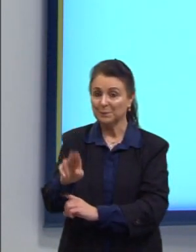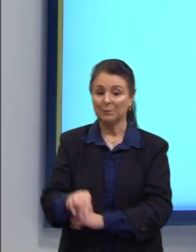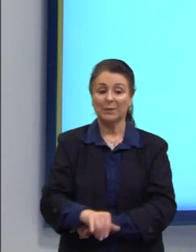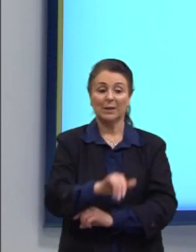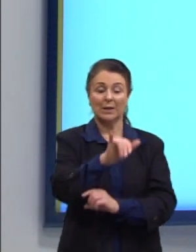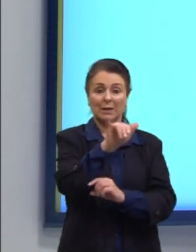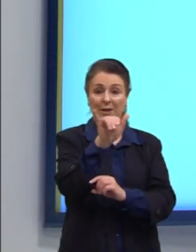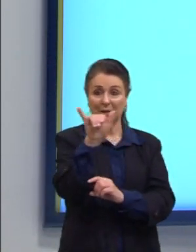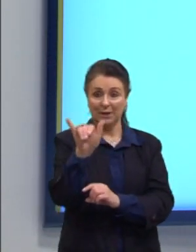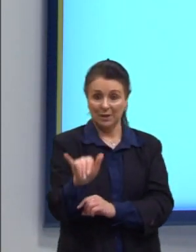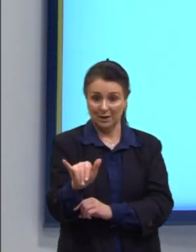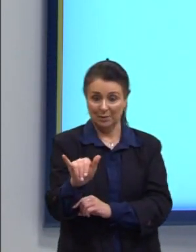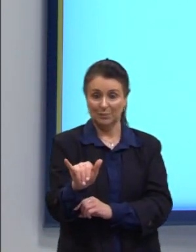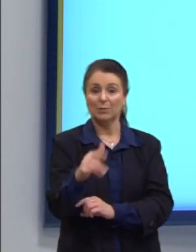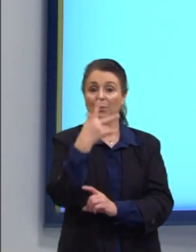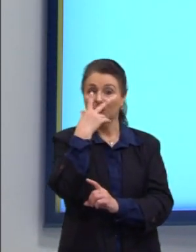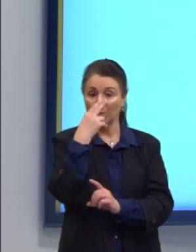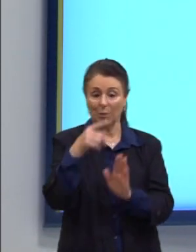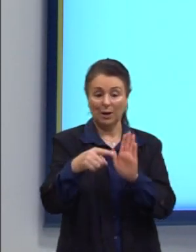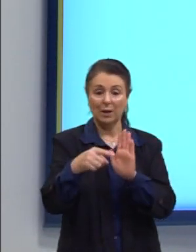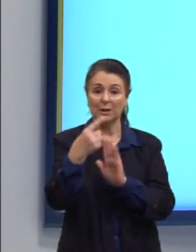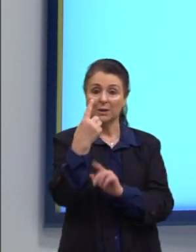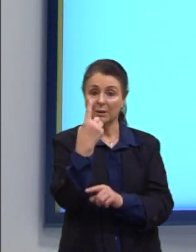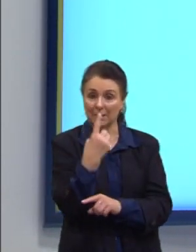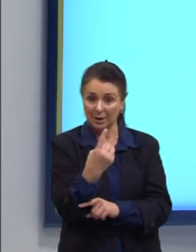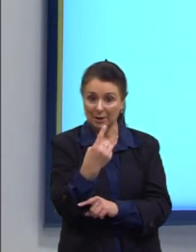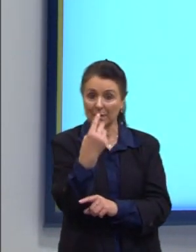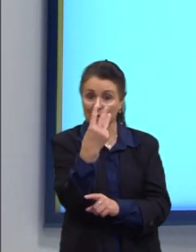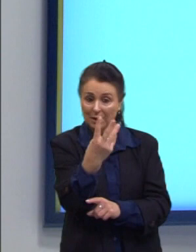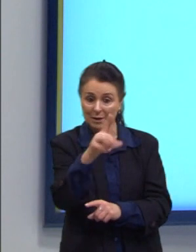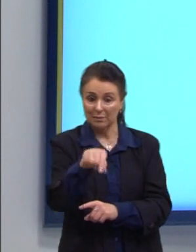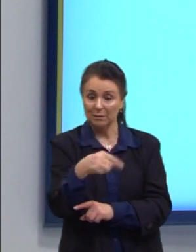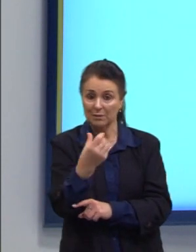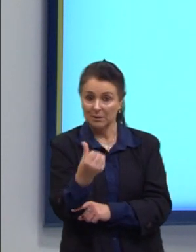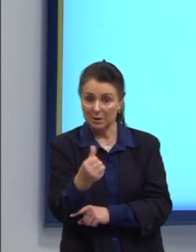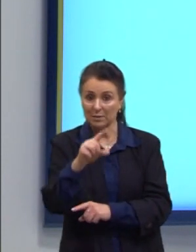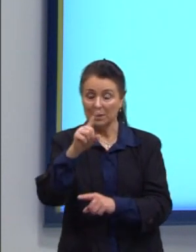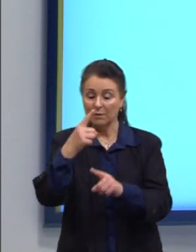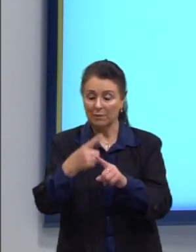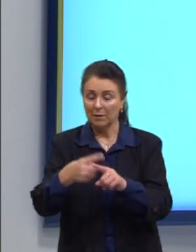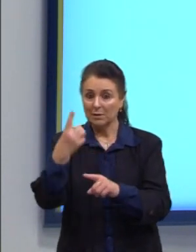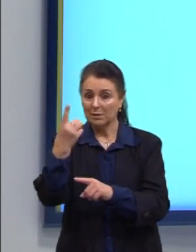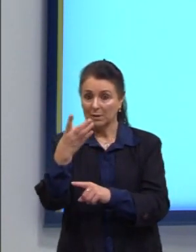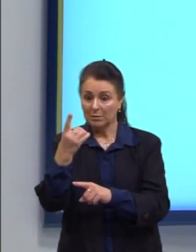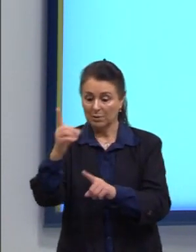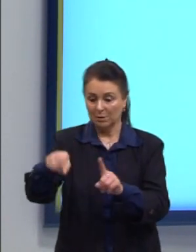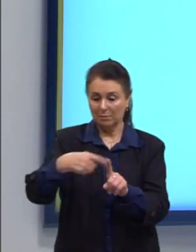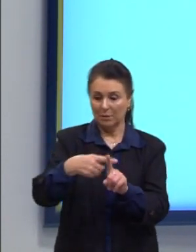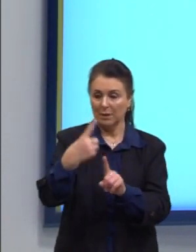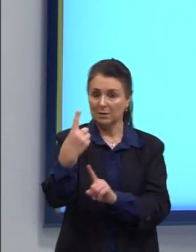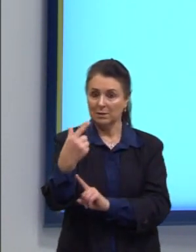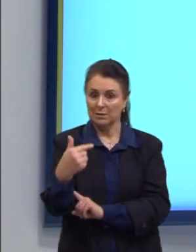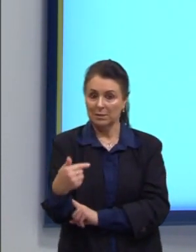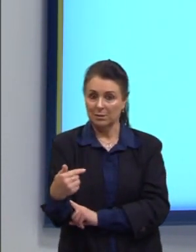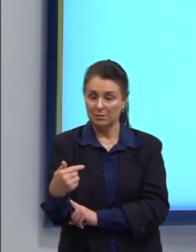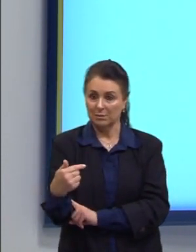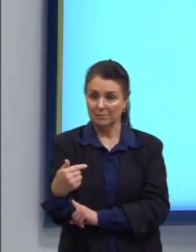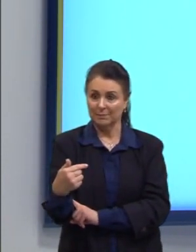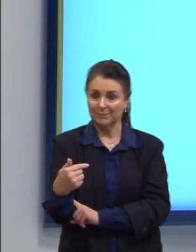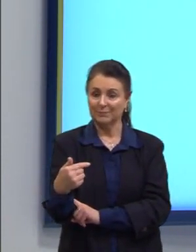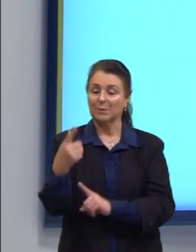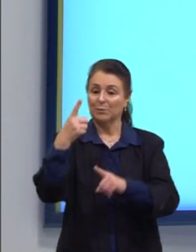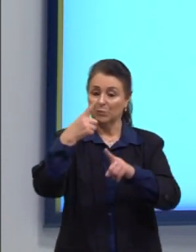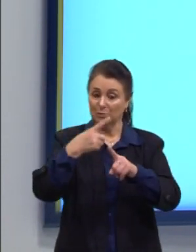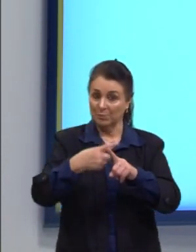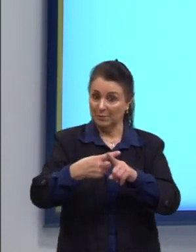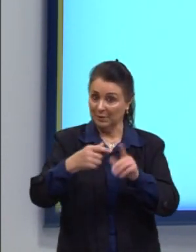Y é igual a 3,6 vezes 14, mais 17. Então, a multiplicação